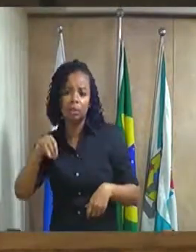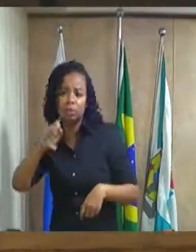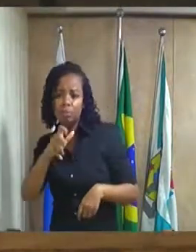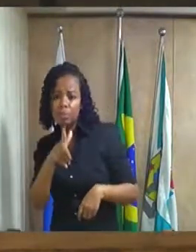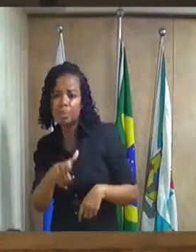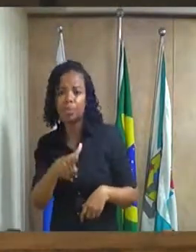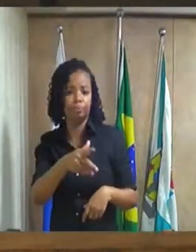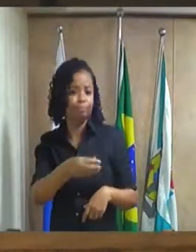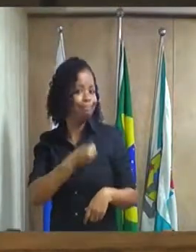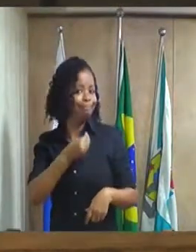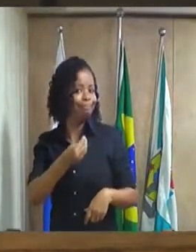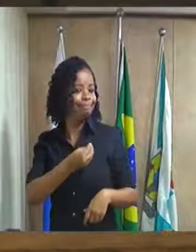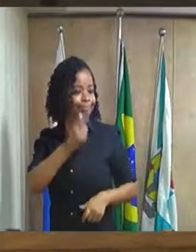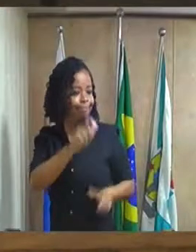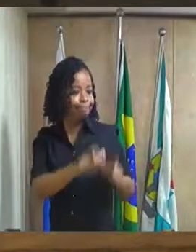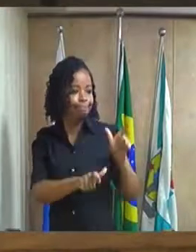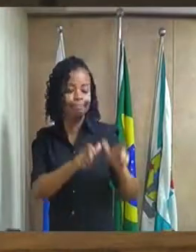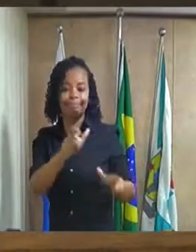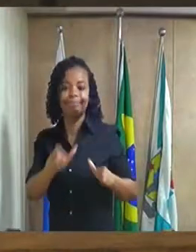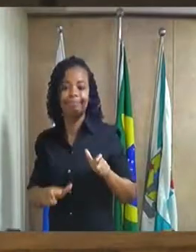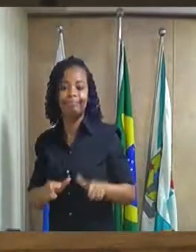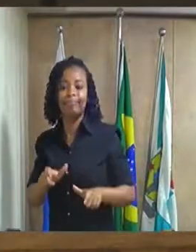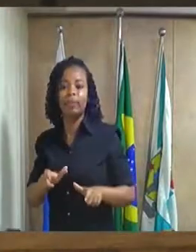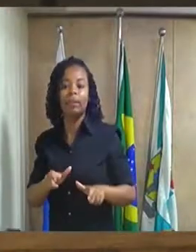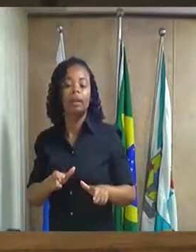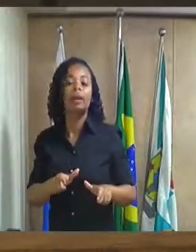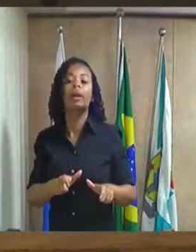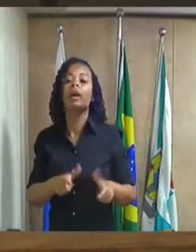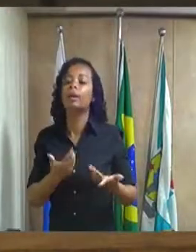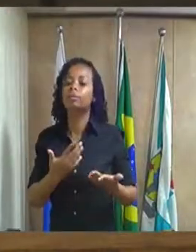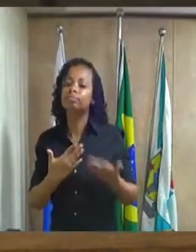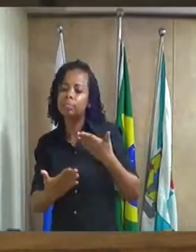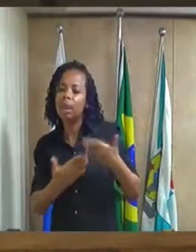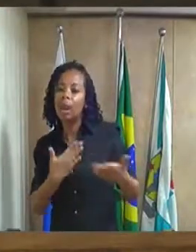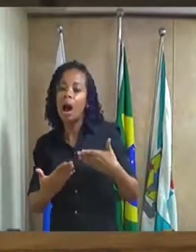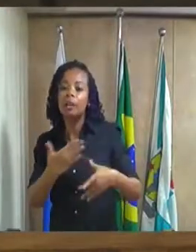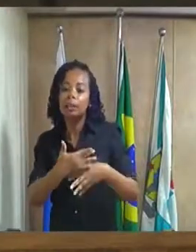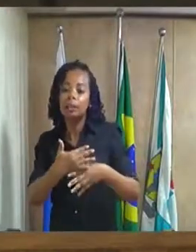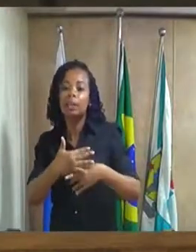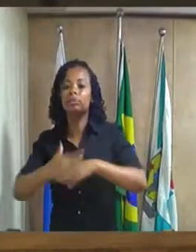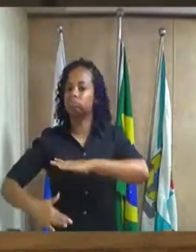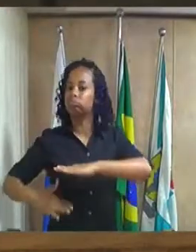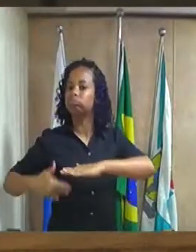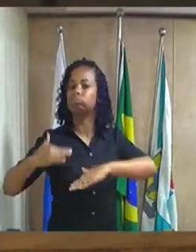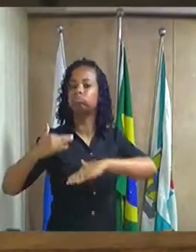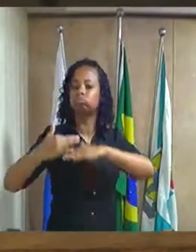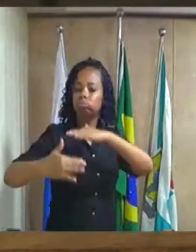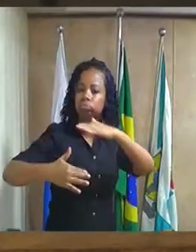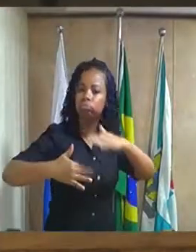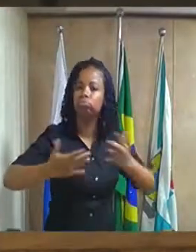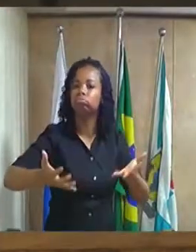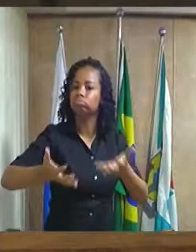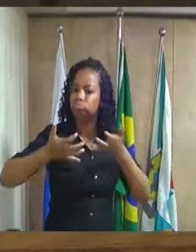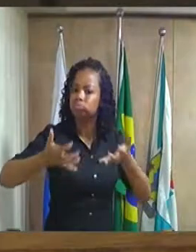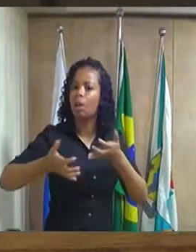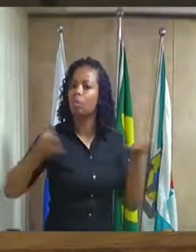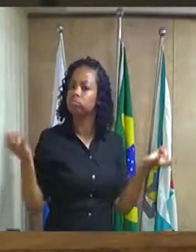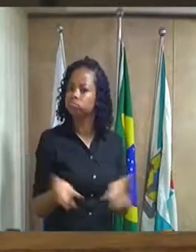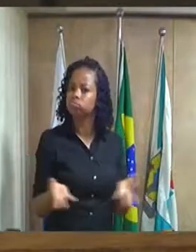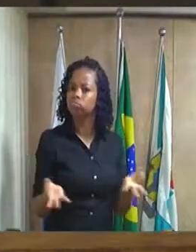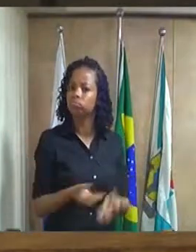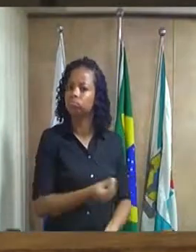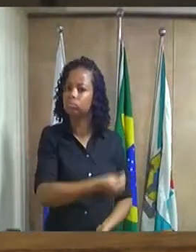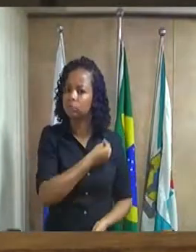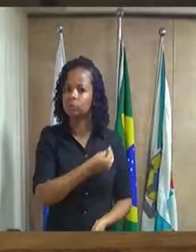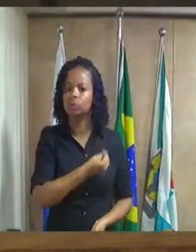uma garantia de uma cidade que cresce e que quer dar qualidade de vida